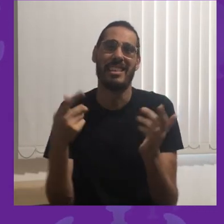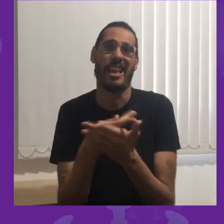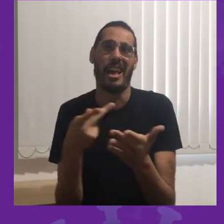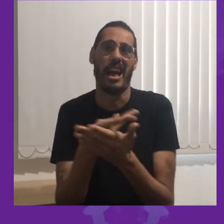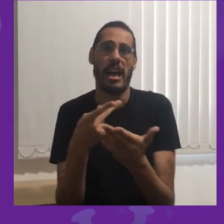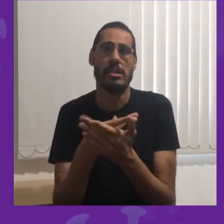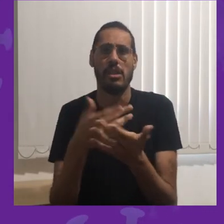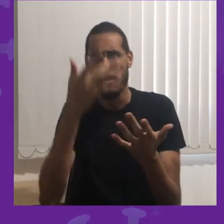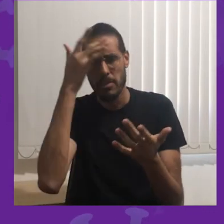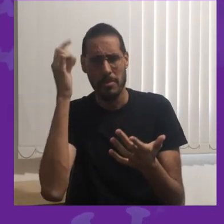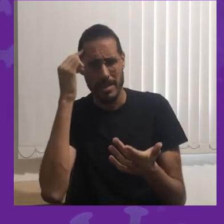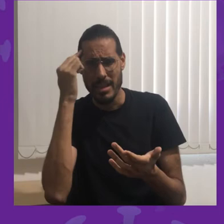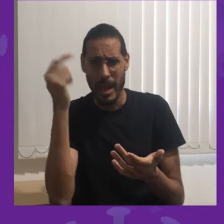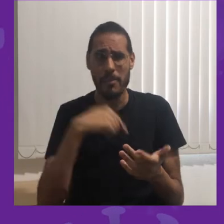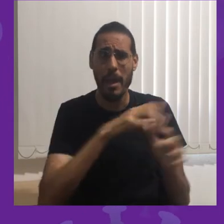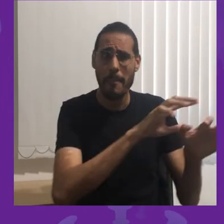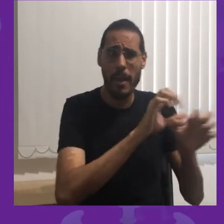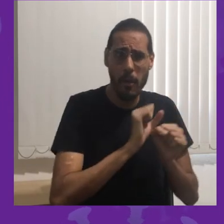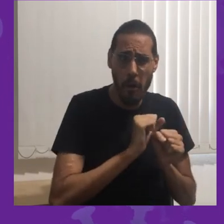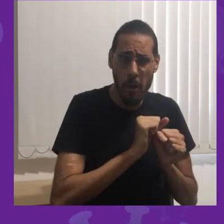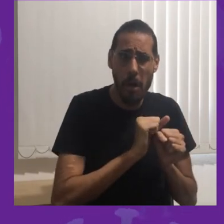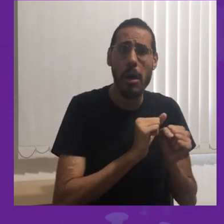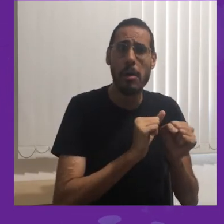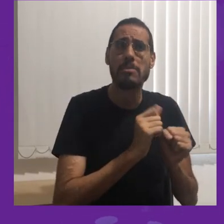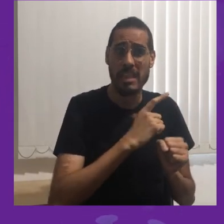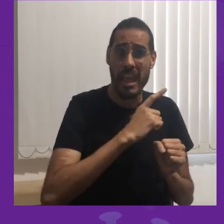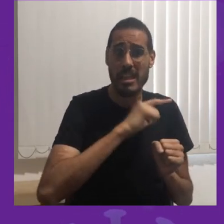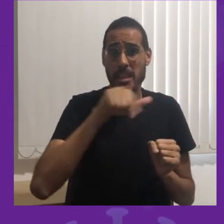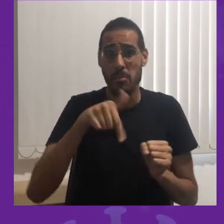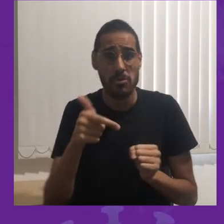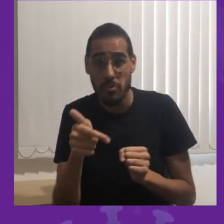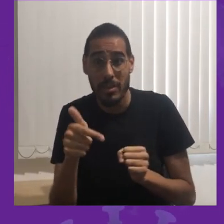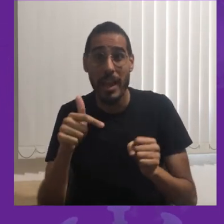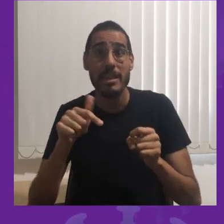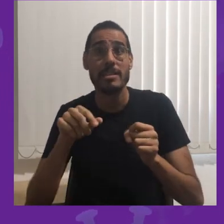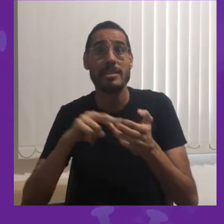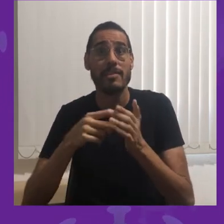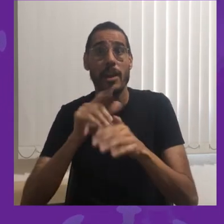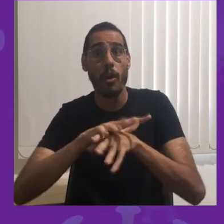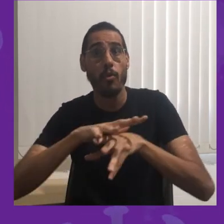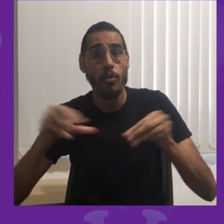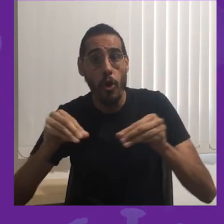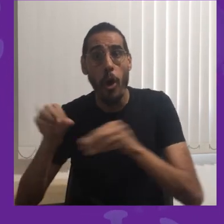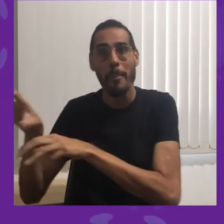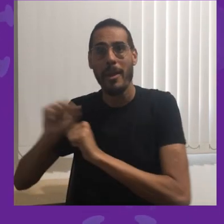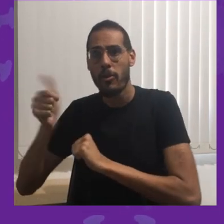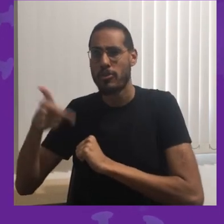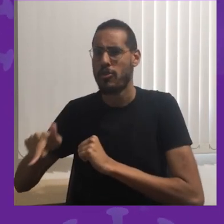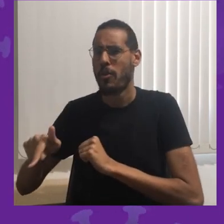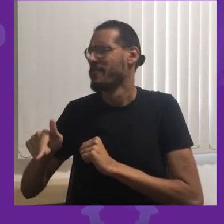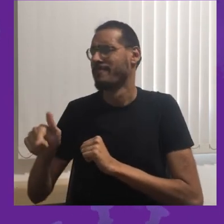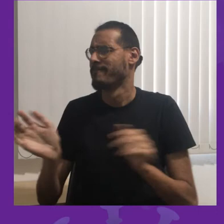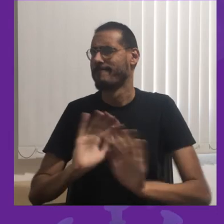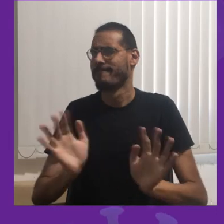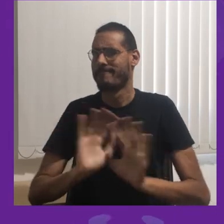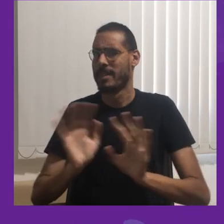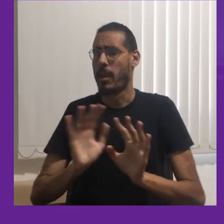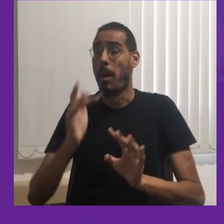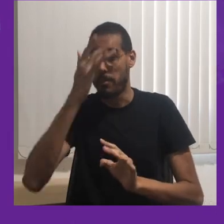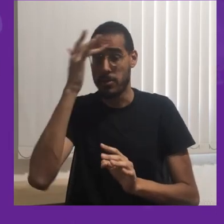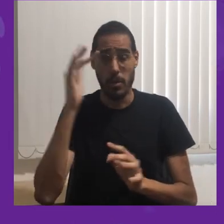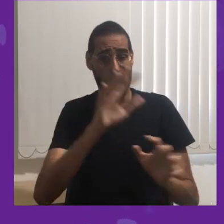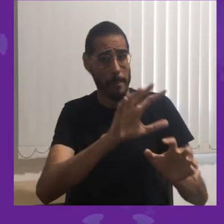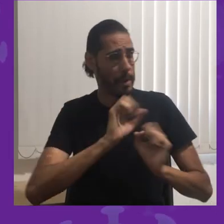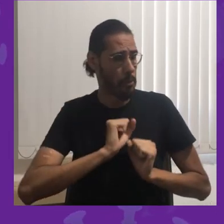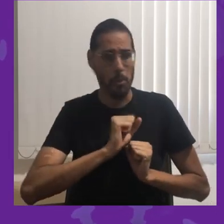Então, aí alguém falou assim, ah, mas a pessoa reinfectou porque o exame ficou negativo, agora ficou positivo de novo. provavelmente não foi isso, provavelmente ela